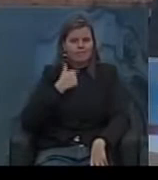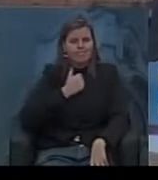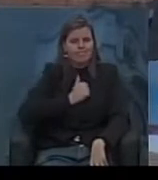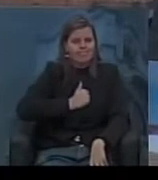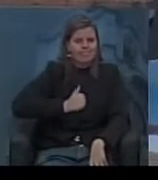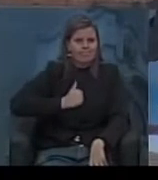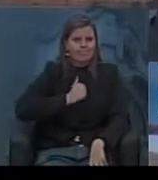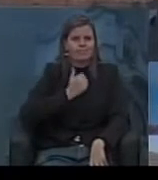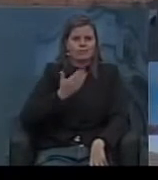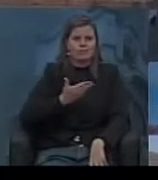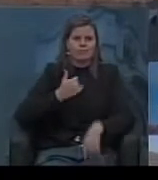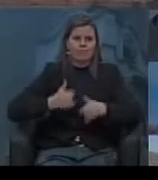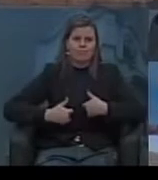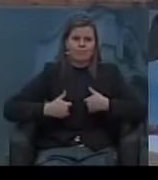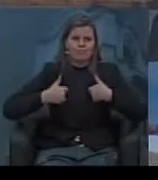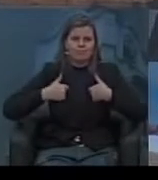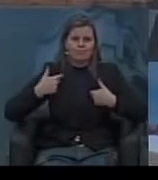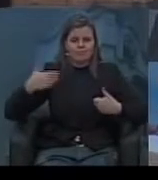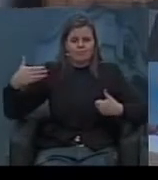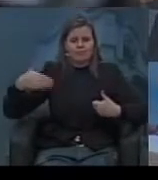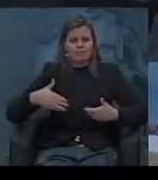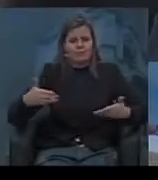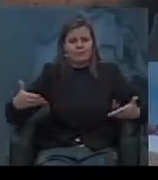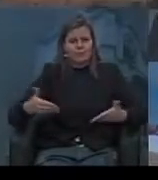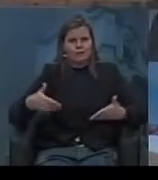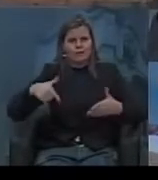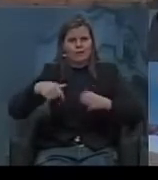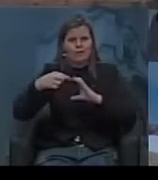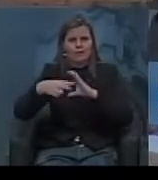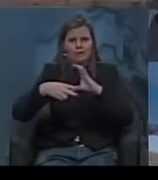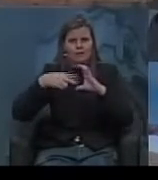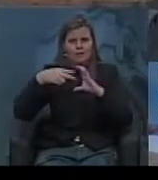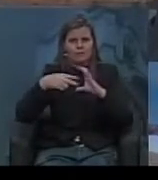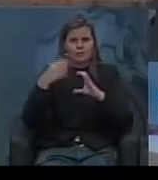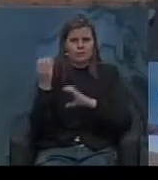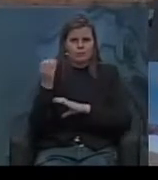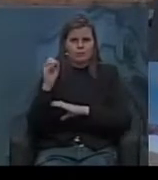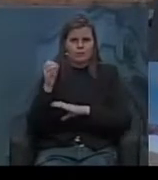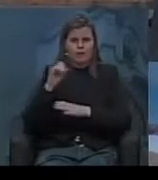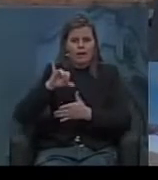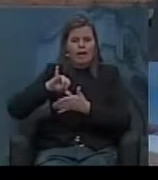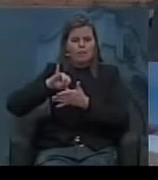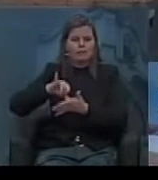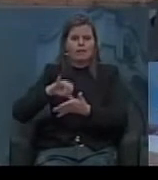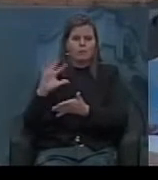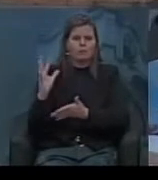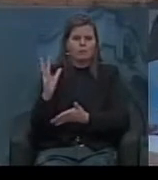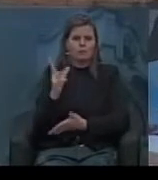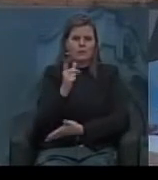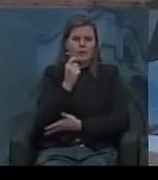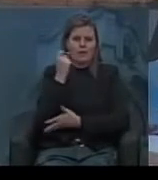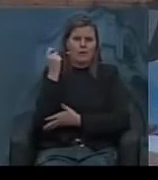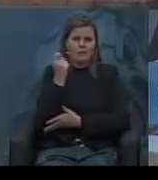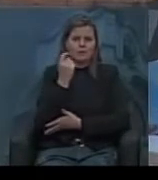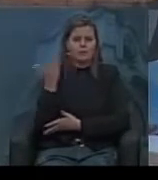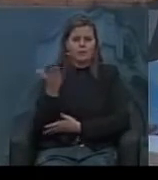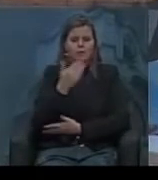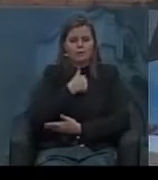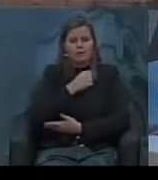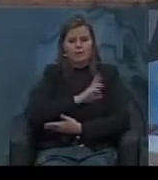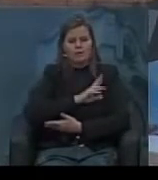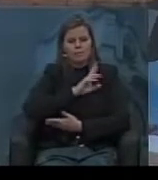pouco a saudade pela honra que tem de poder estar aqui no Legislativo Municipal da capital de todos os gaúchos representando